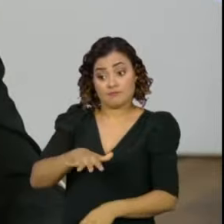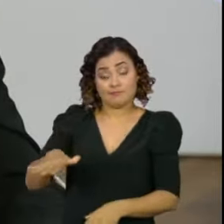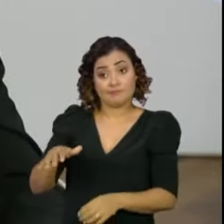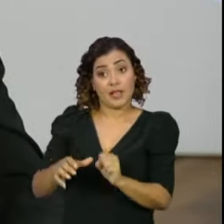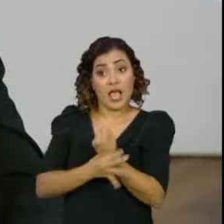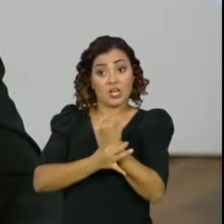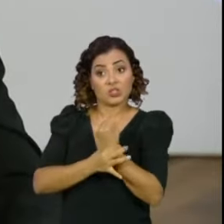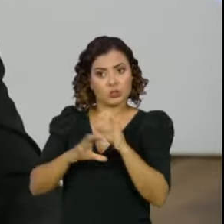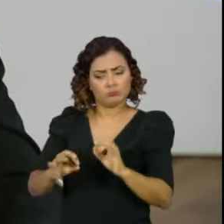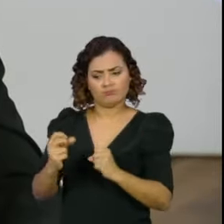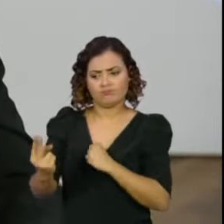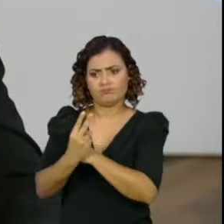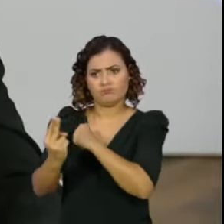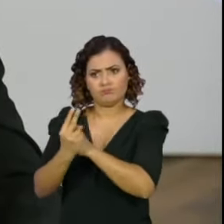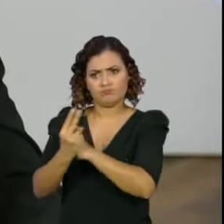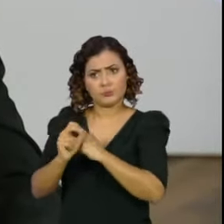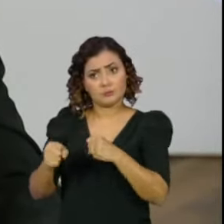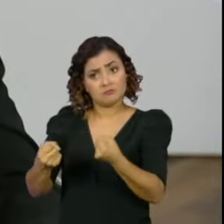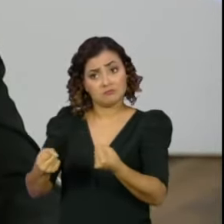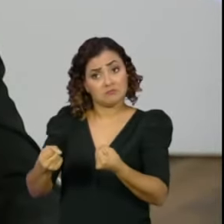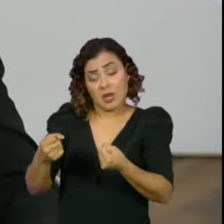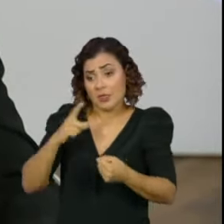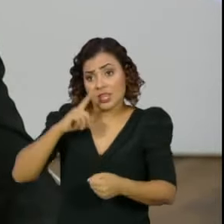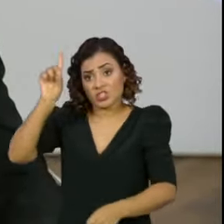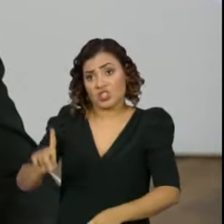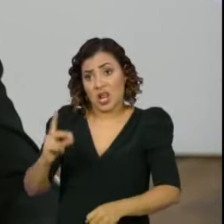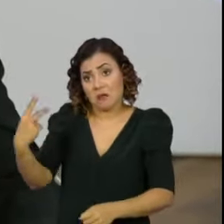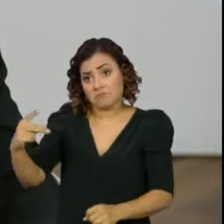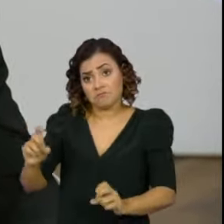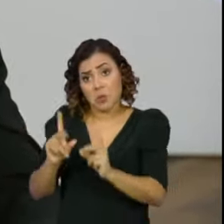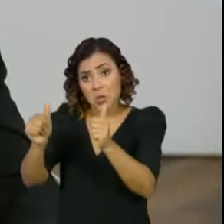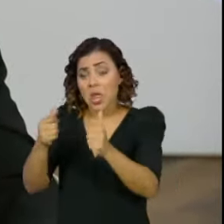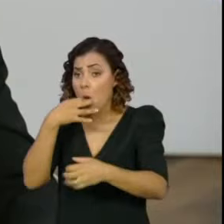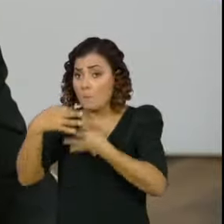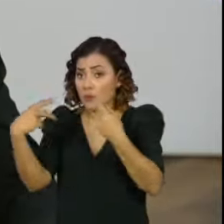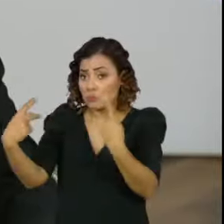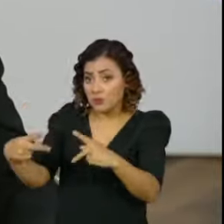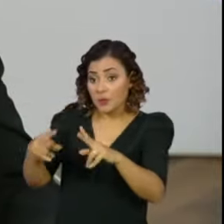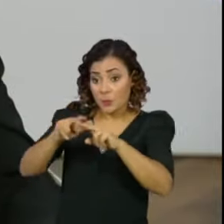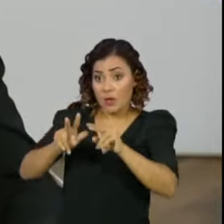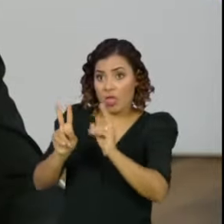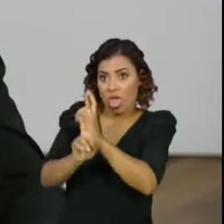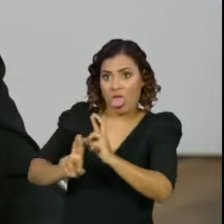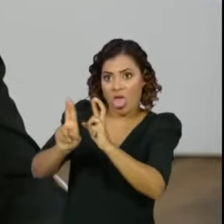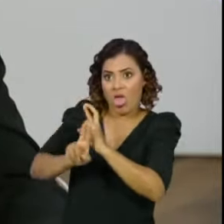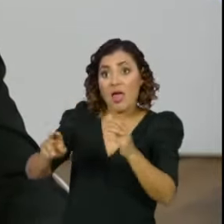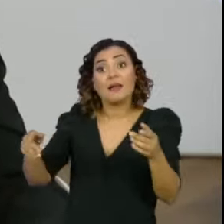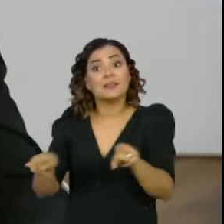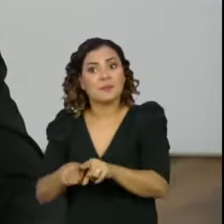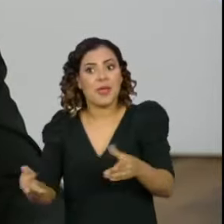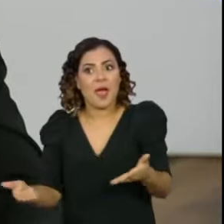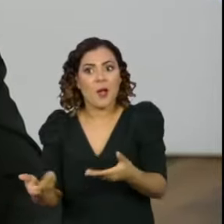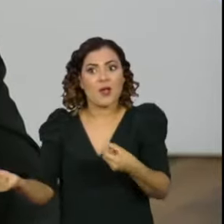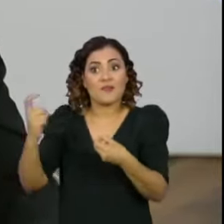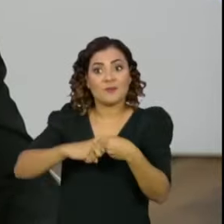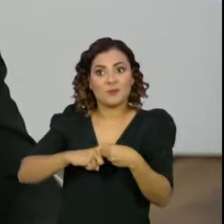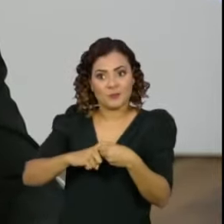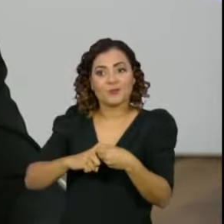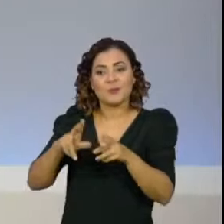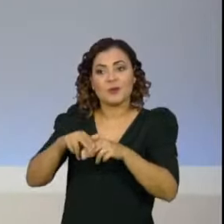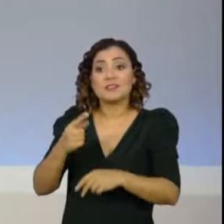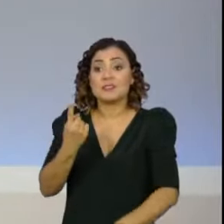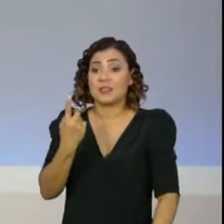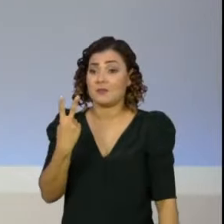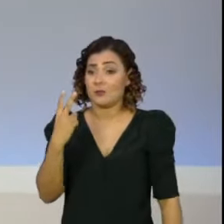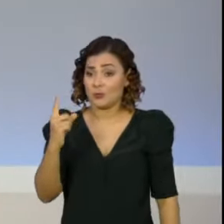garantindo a ele ampla defesa e o contraditório. Agora, ele se manifestou tanto por ocasião do episódio quanto agora no retorno ao vencer a sua licença de